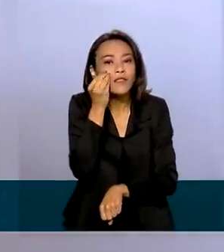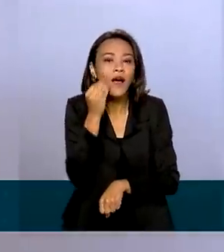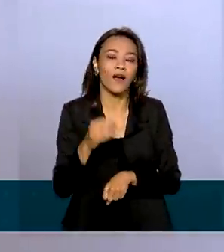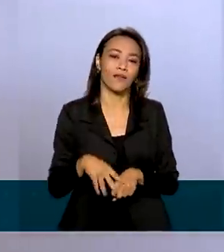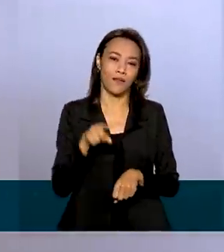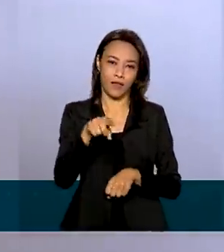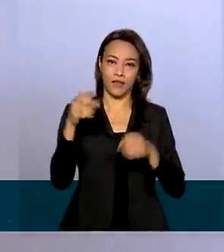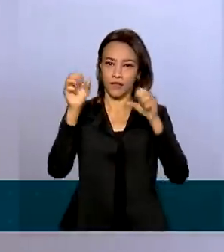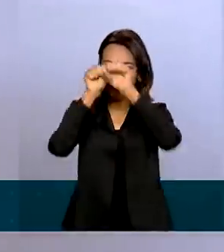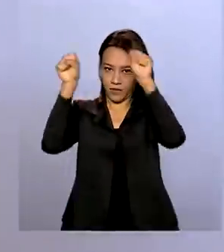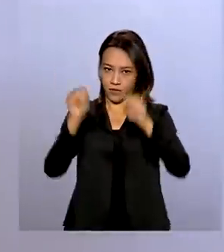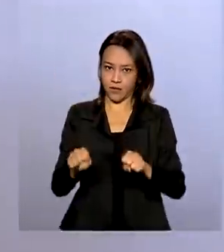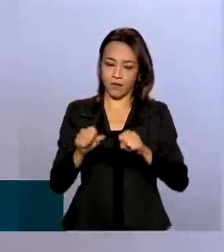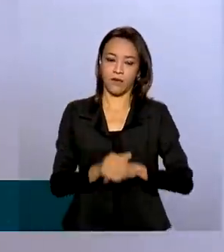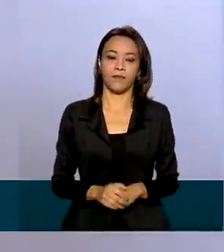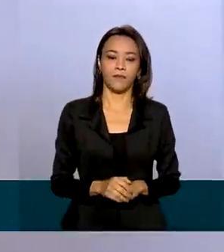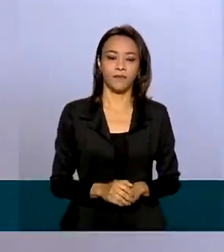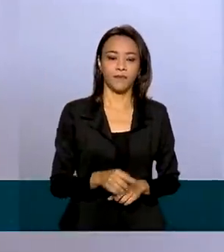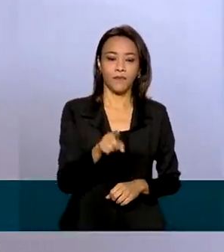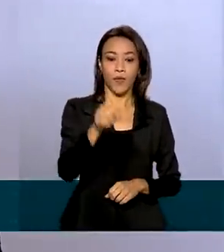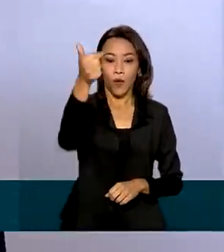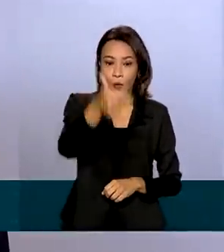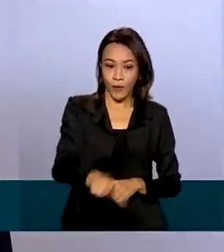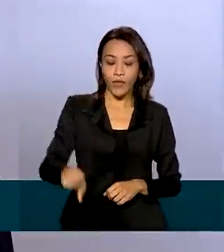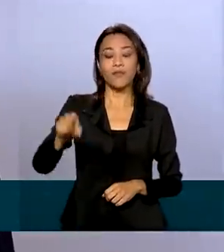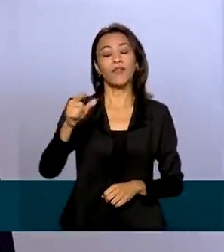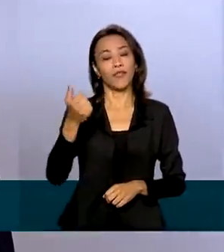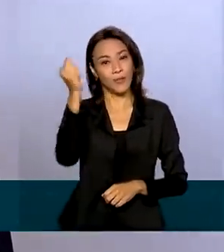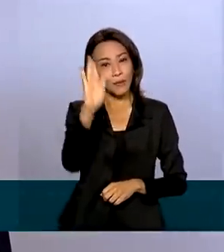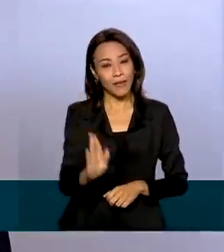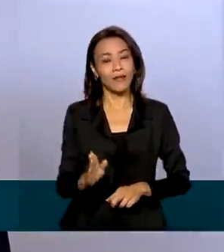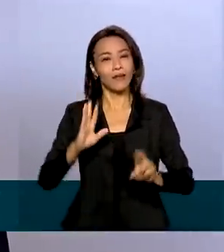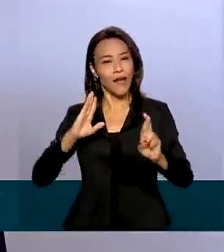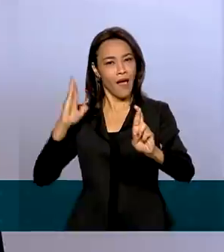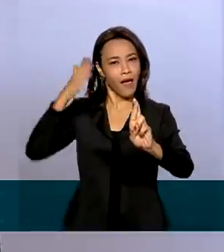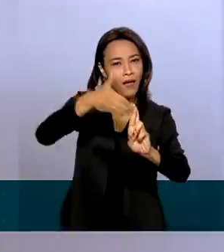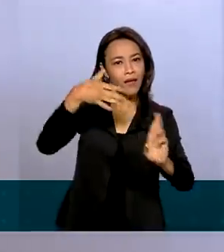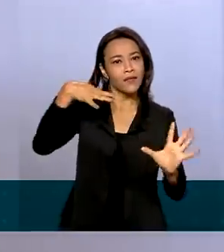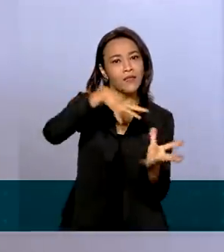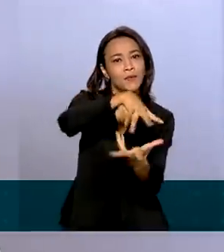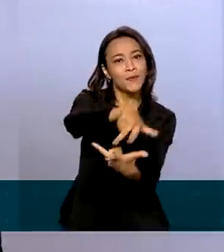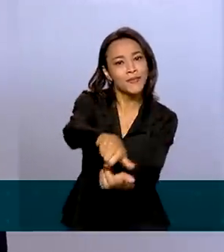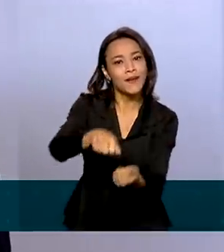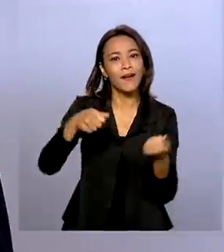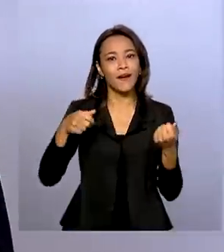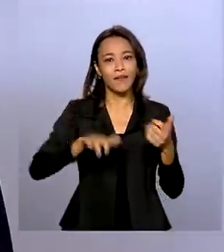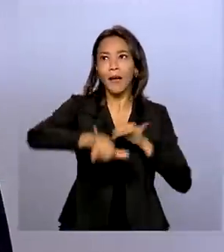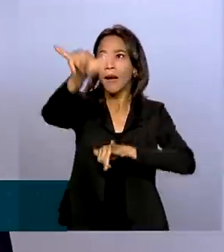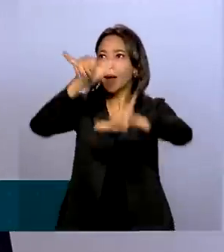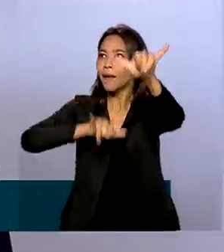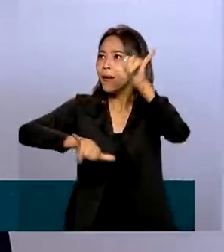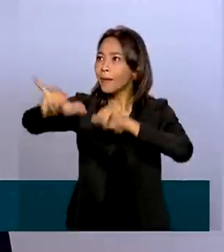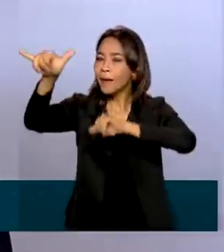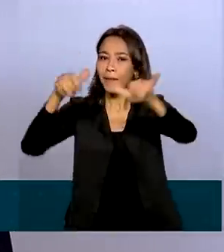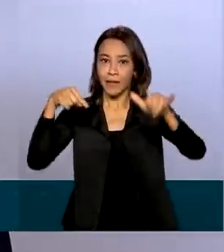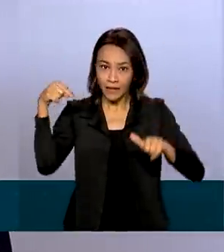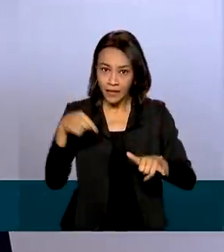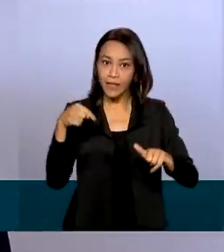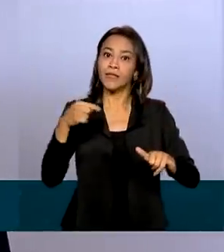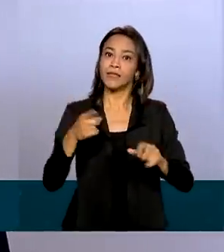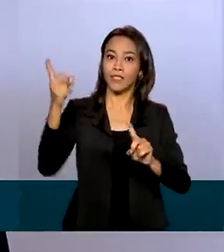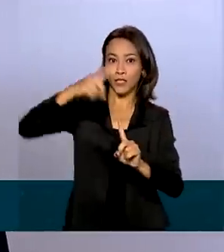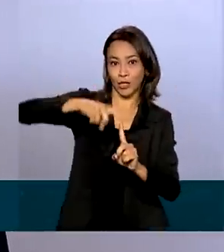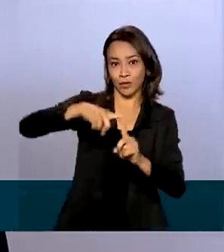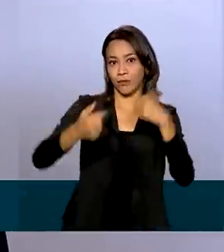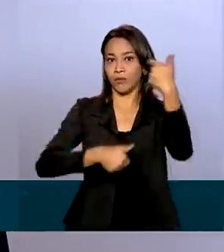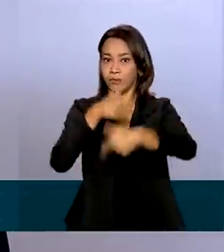espontâneo, mais uma vez, como referência mundial na administração aeroportuária, nas operações aéreas. Nós